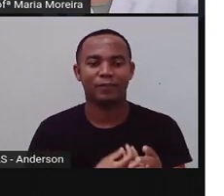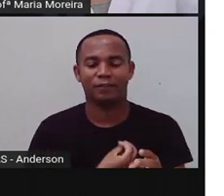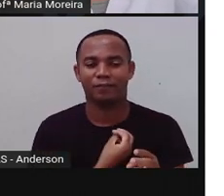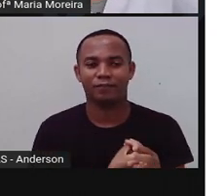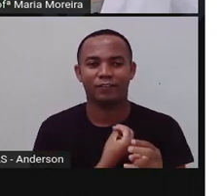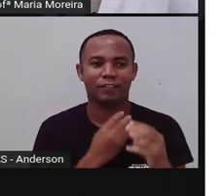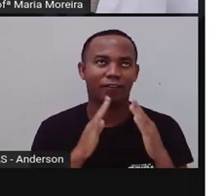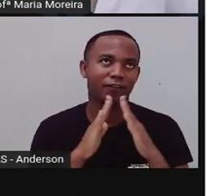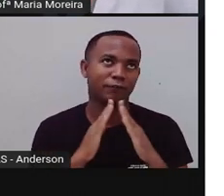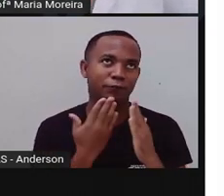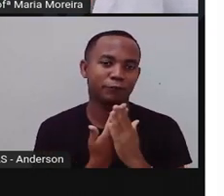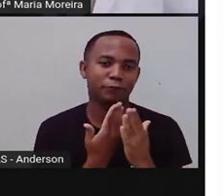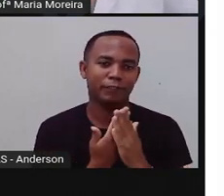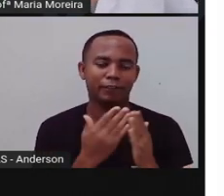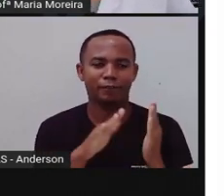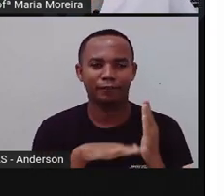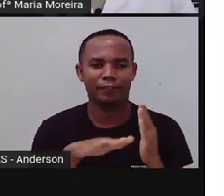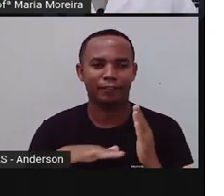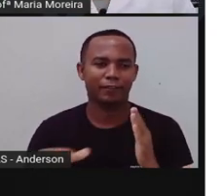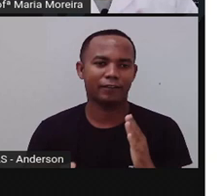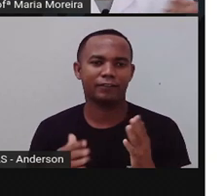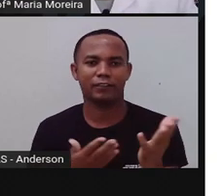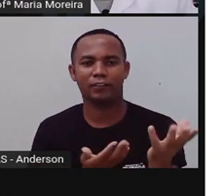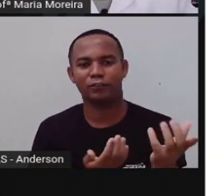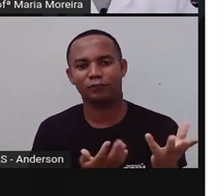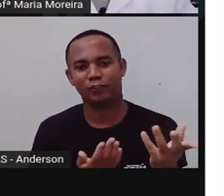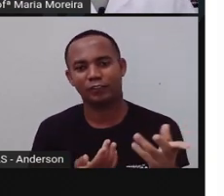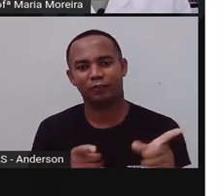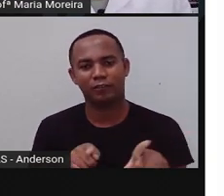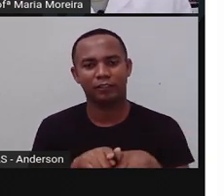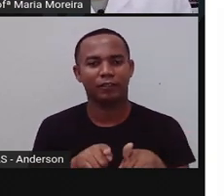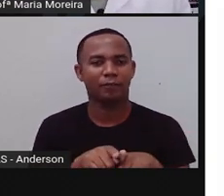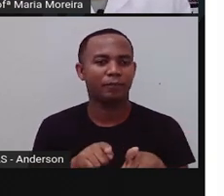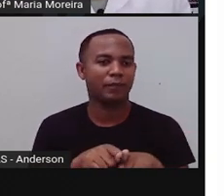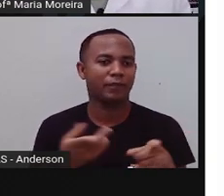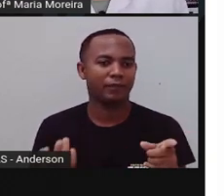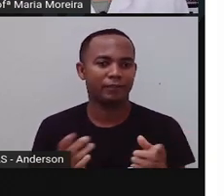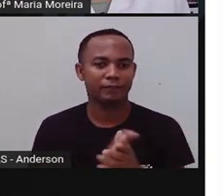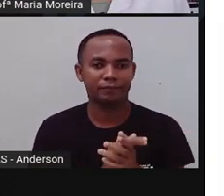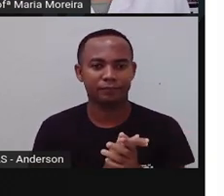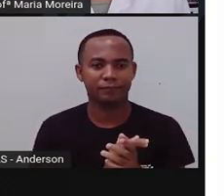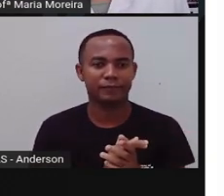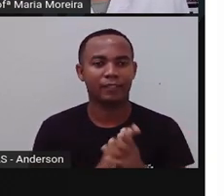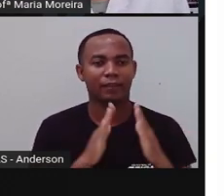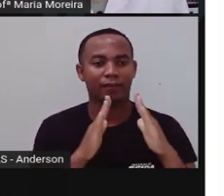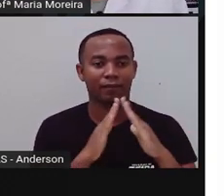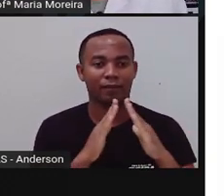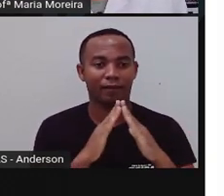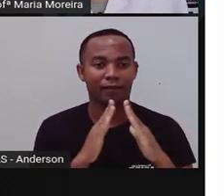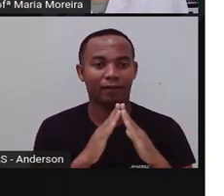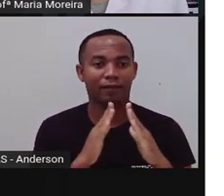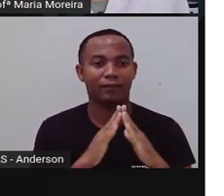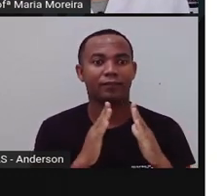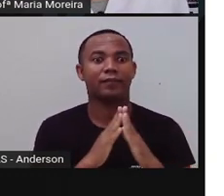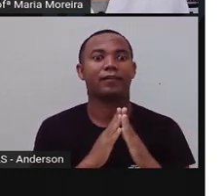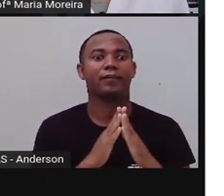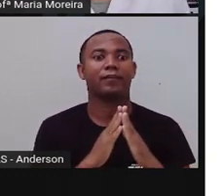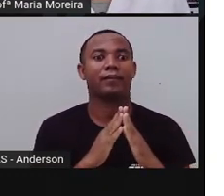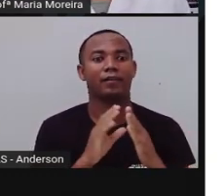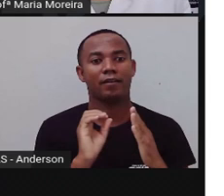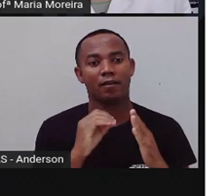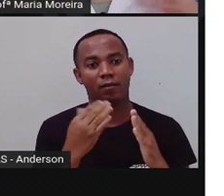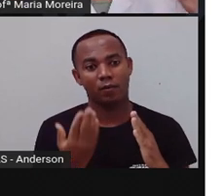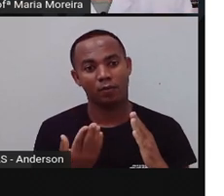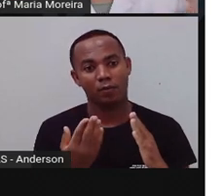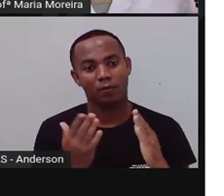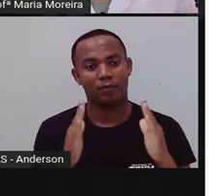Porque a gente passa um período em casa, mas acaba passando aí um turno na escola. Isso quando a escola não é em tempo